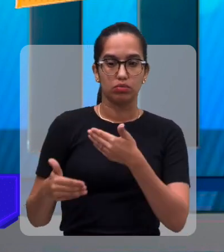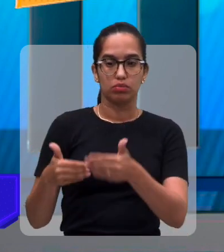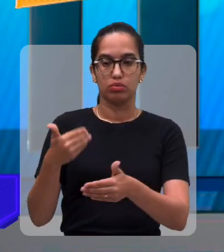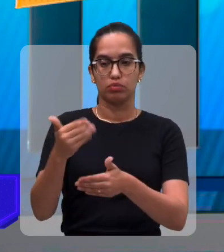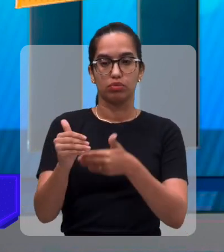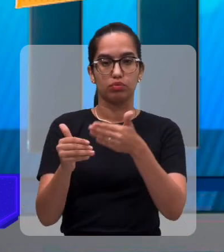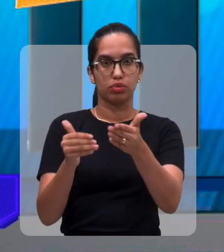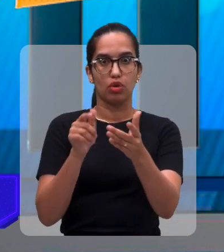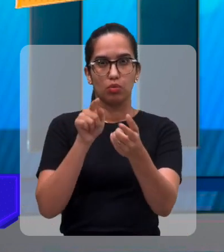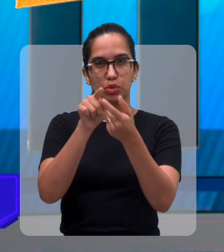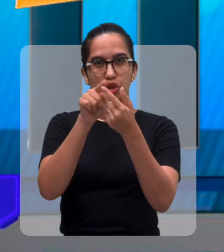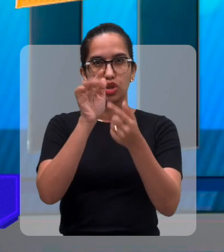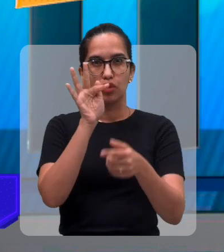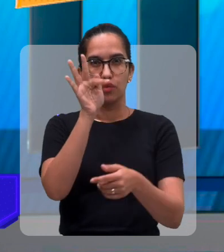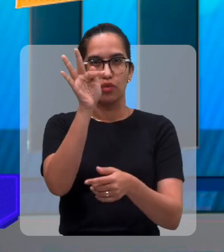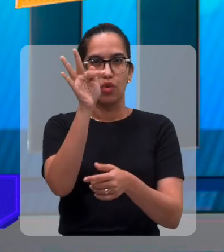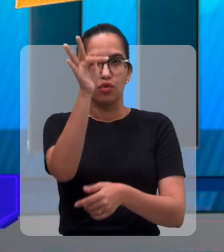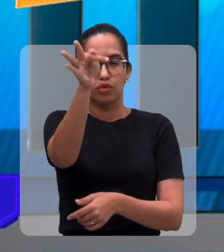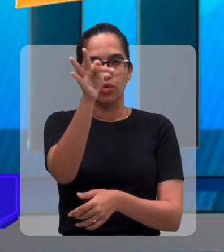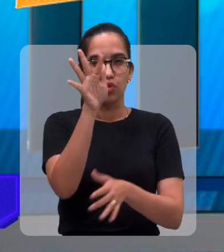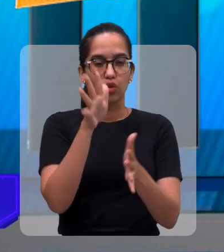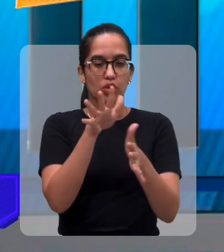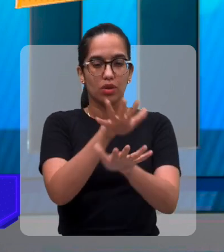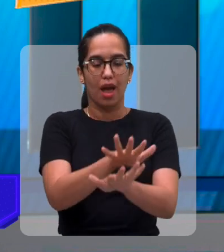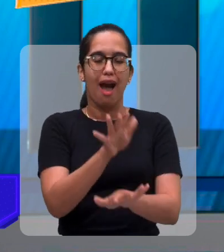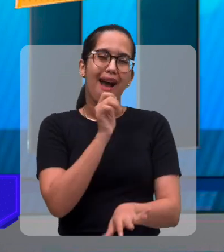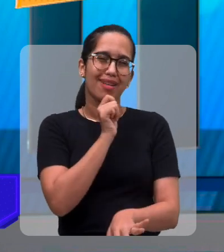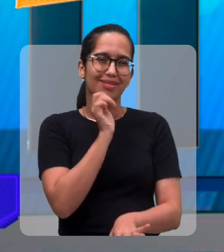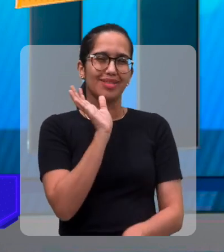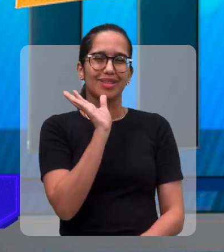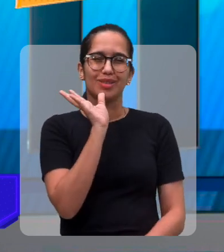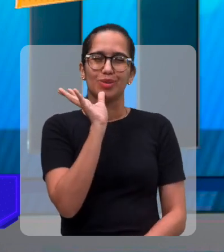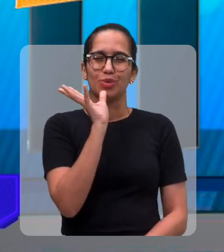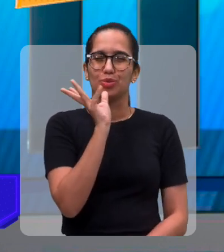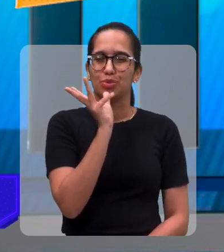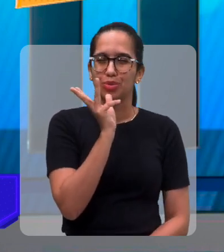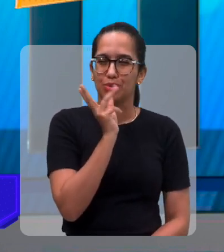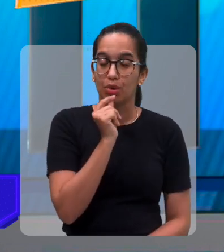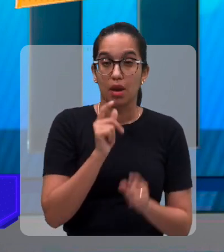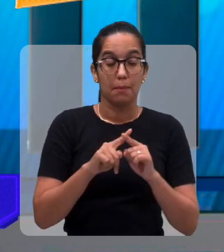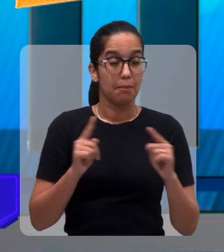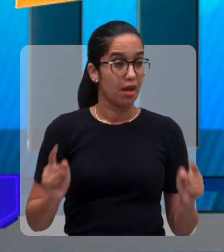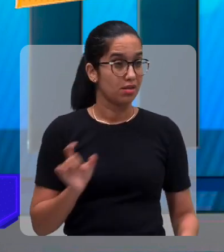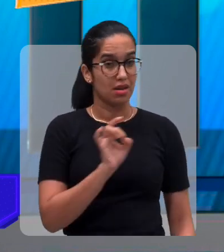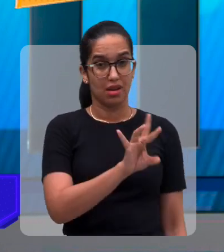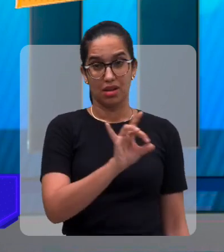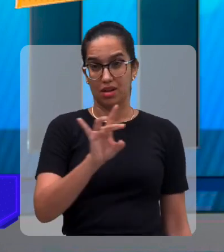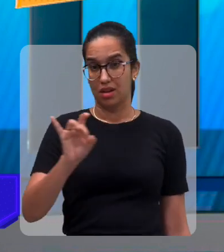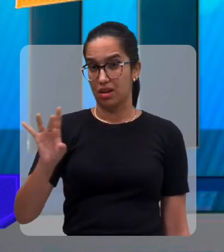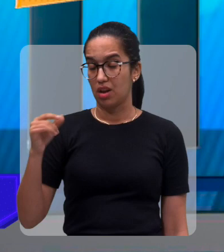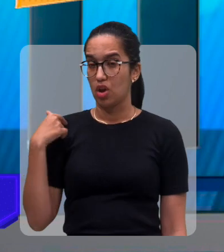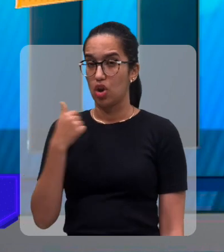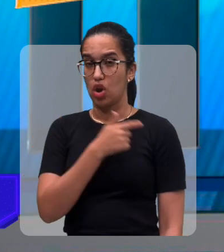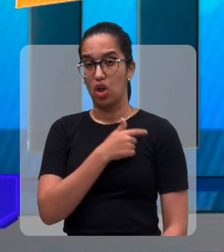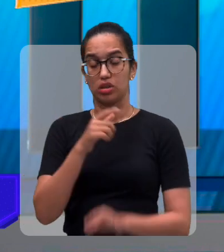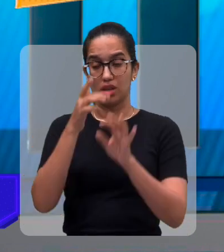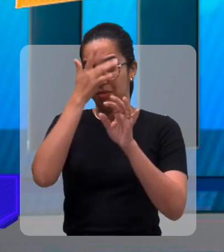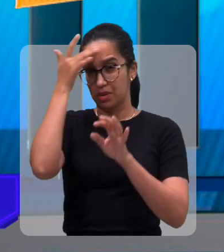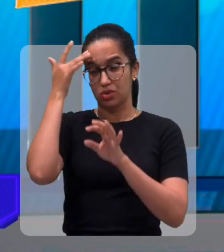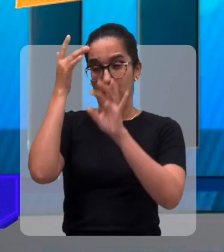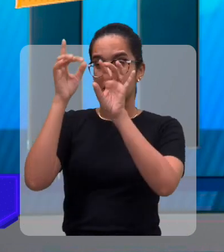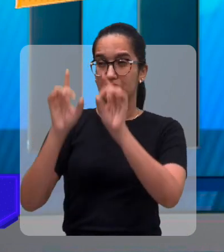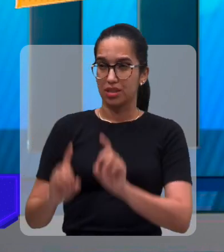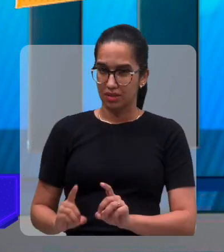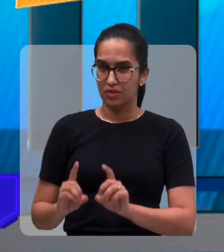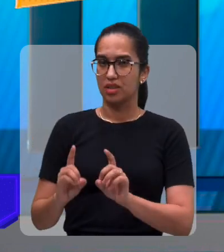embora em passos lentos ainda, mas cada um de nós, Chico, nós pessoas com deficiência, nós